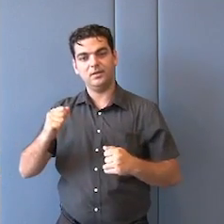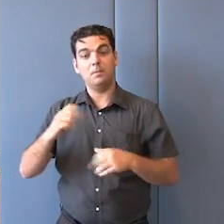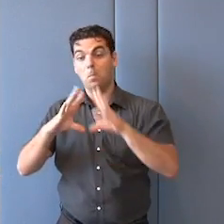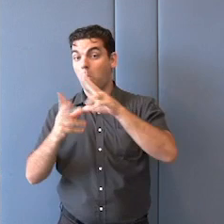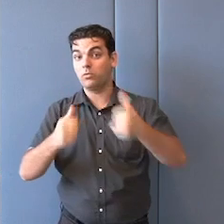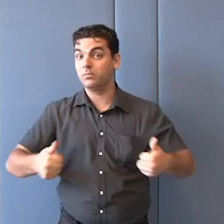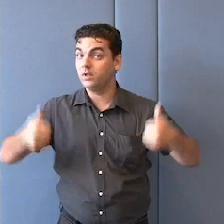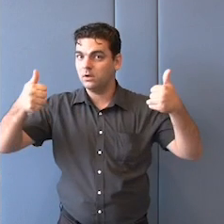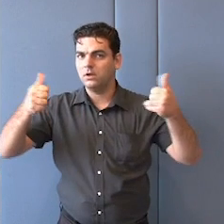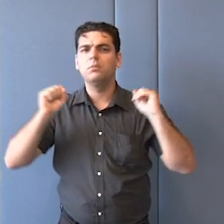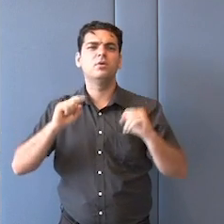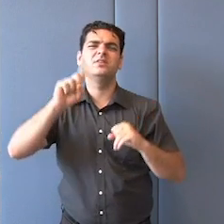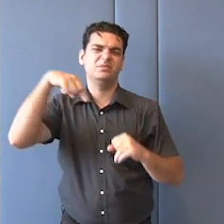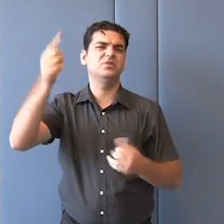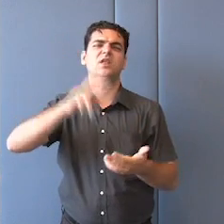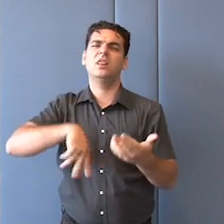mas